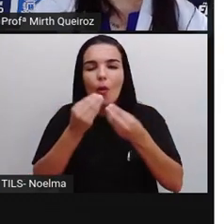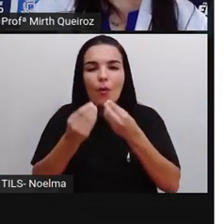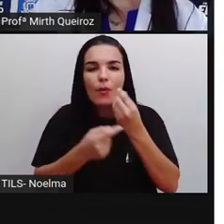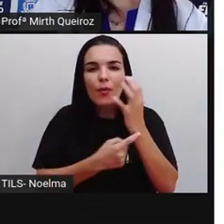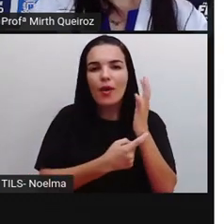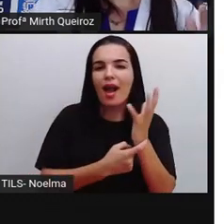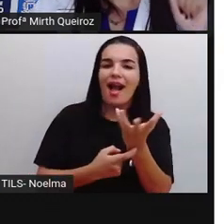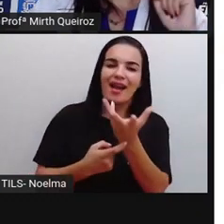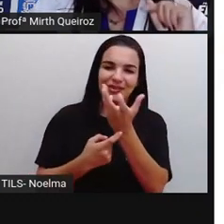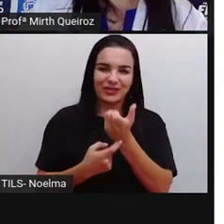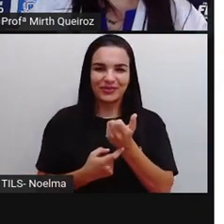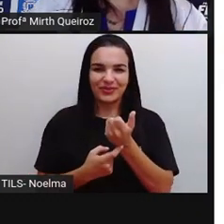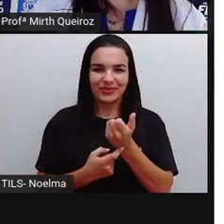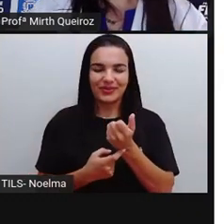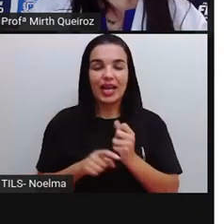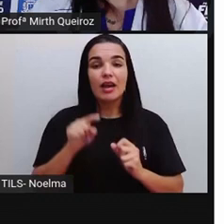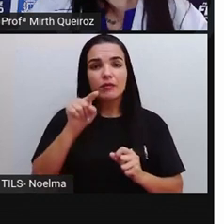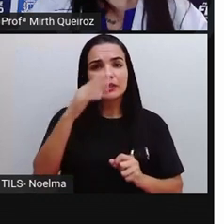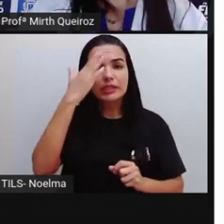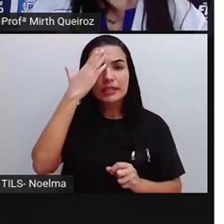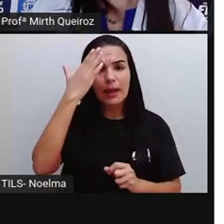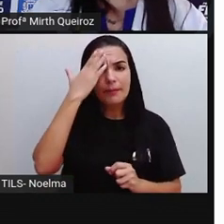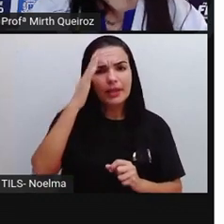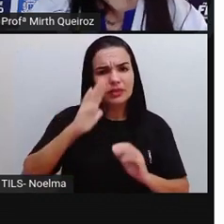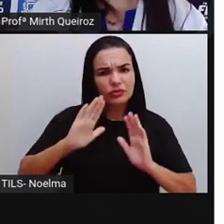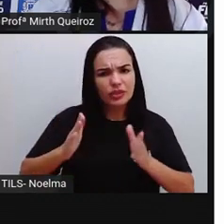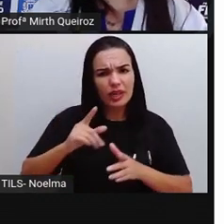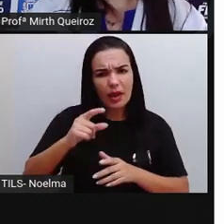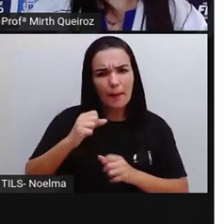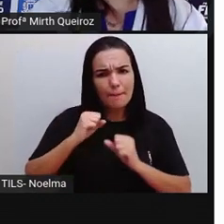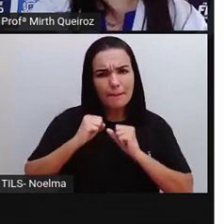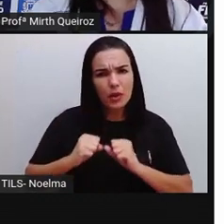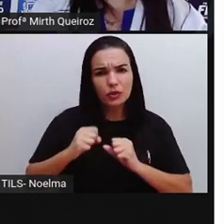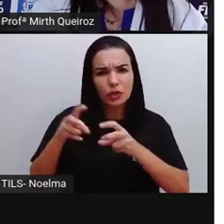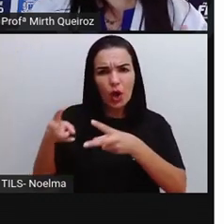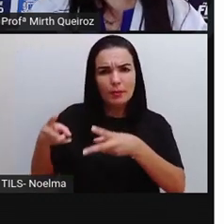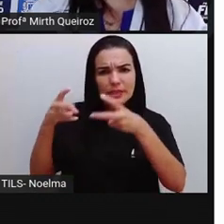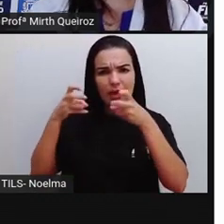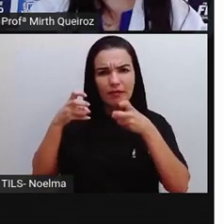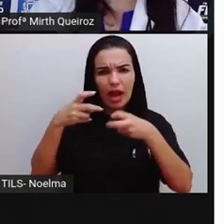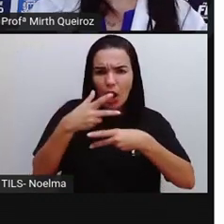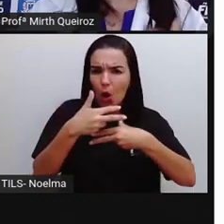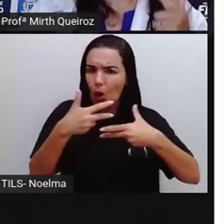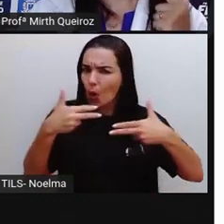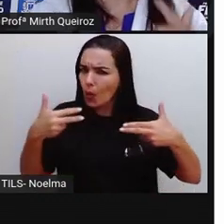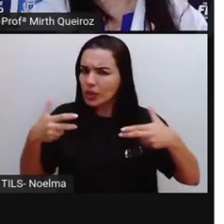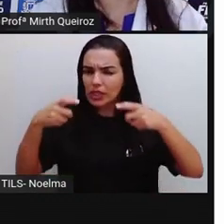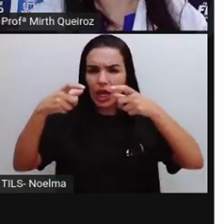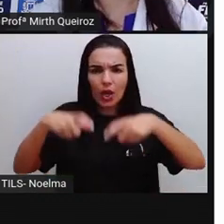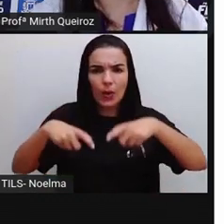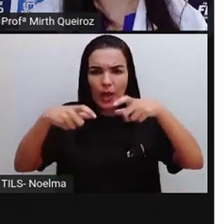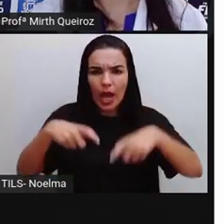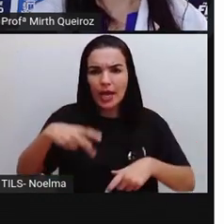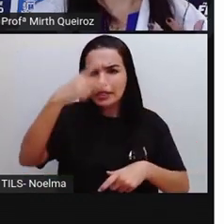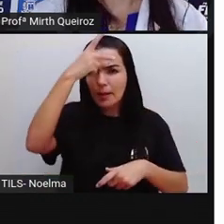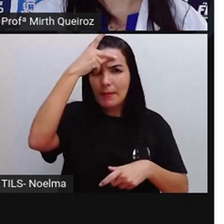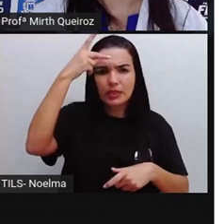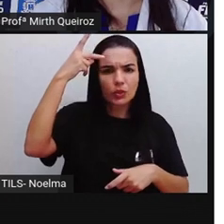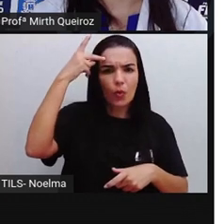Então, você sabia que é possível observar objetos, lugares,